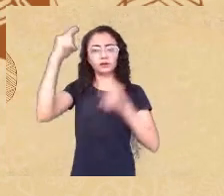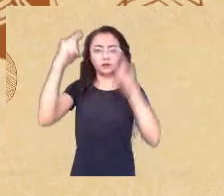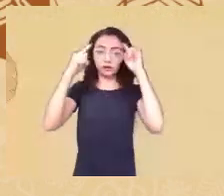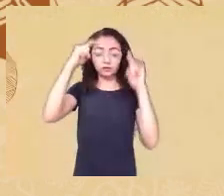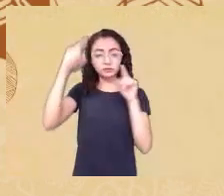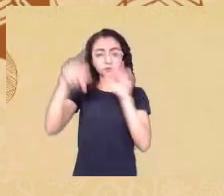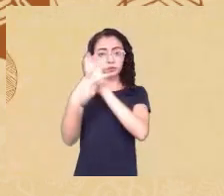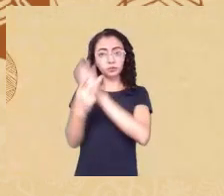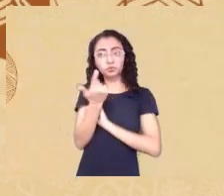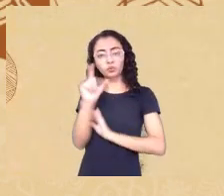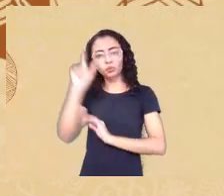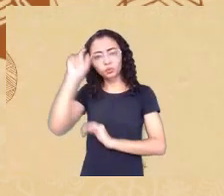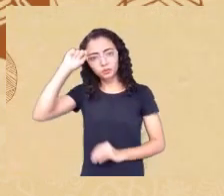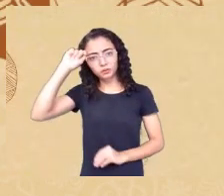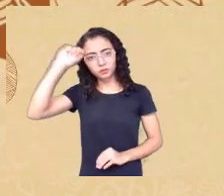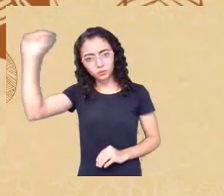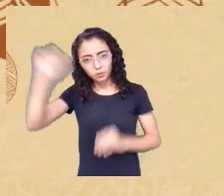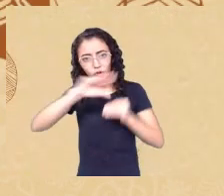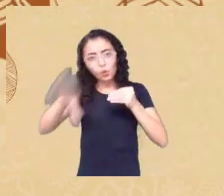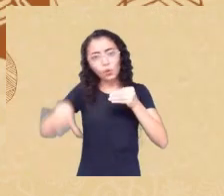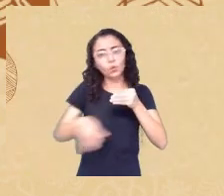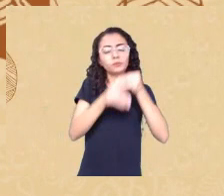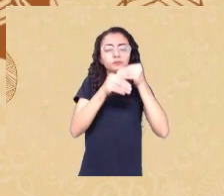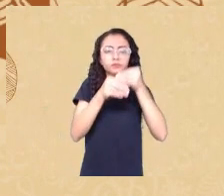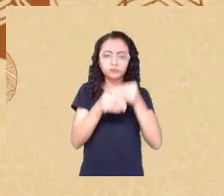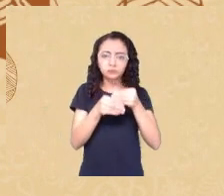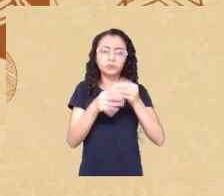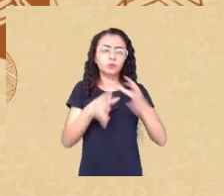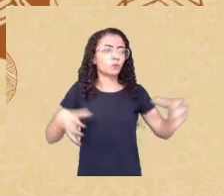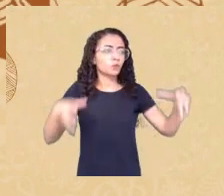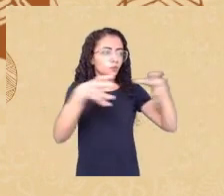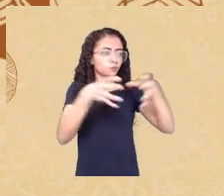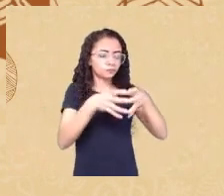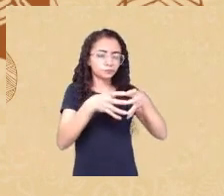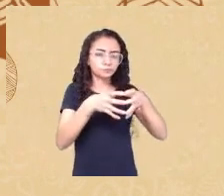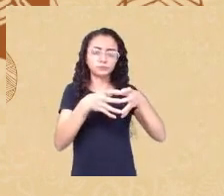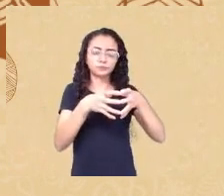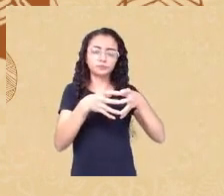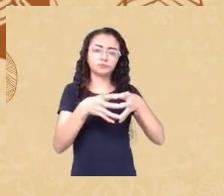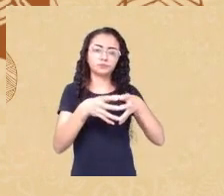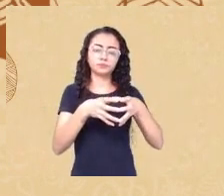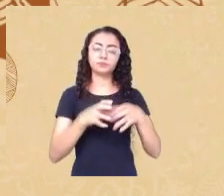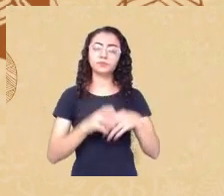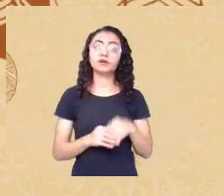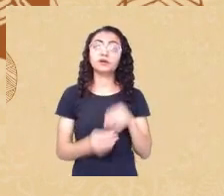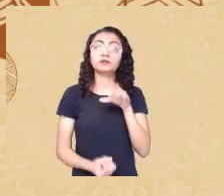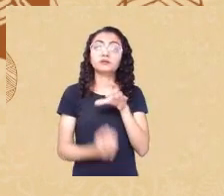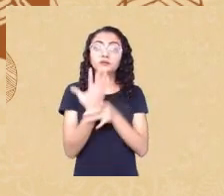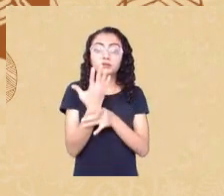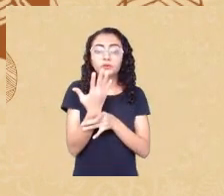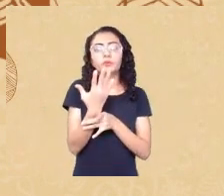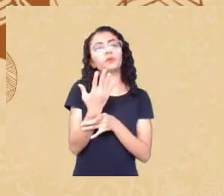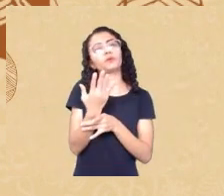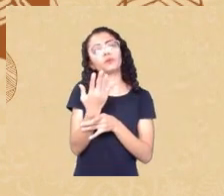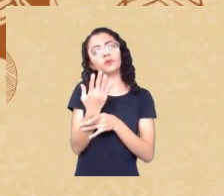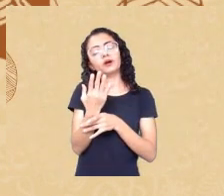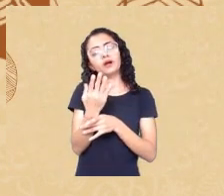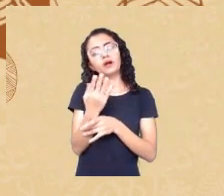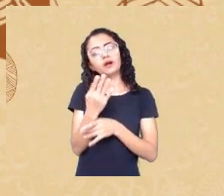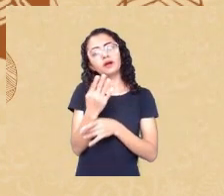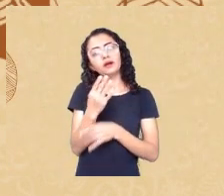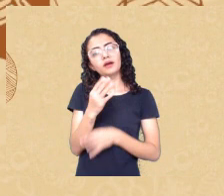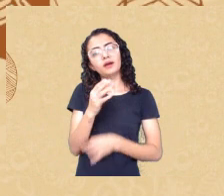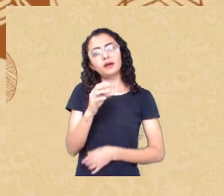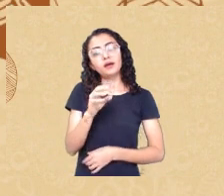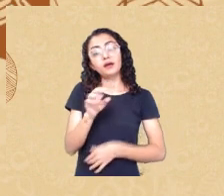complementação para dividir por grupos etários e criou a Stanford Binet Stanford como sendo o nome da universidade só